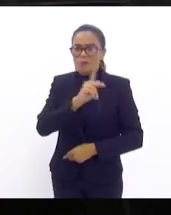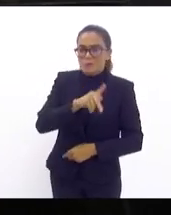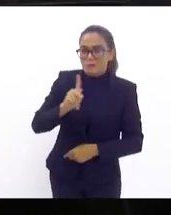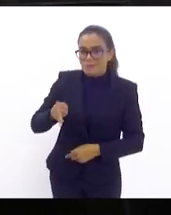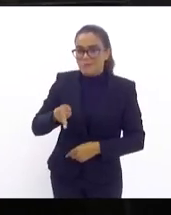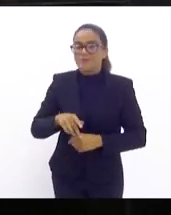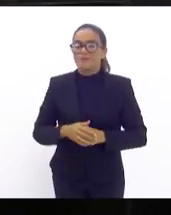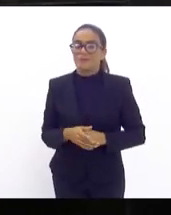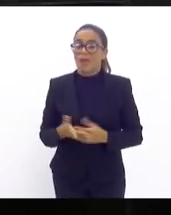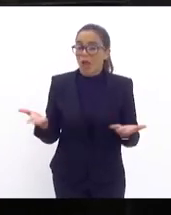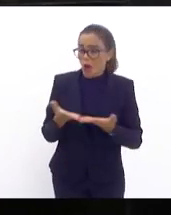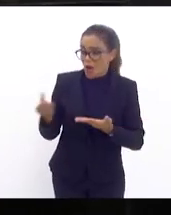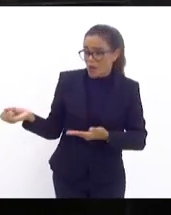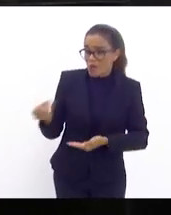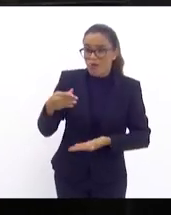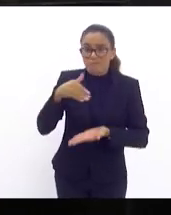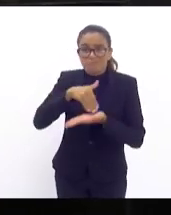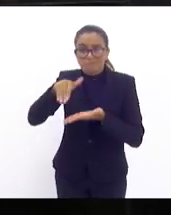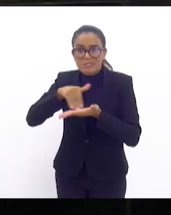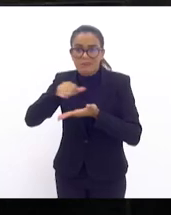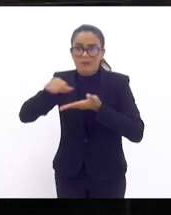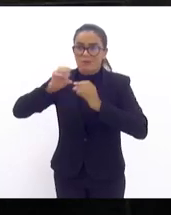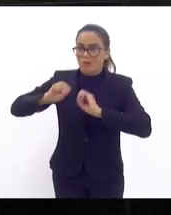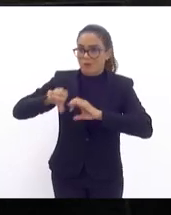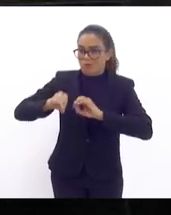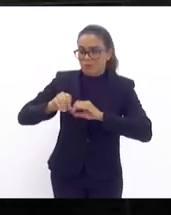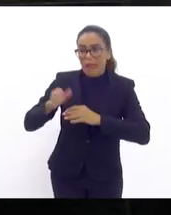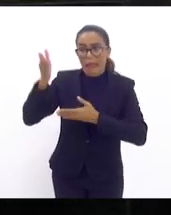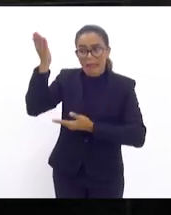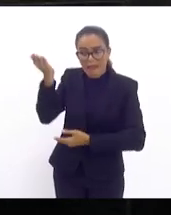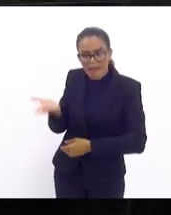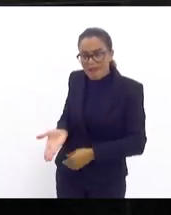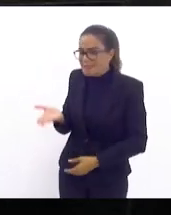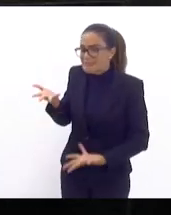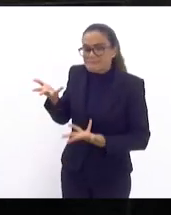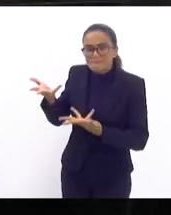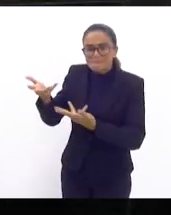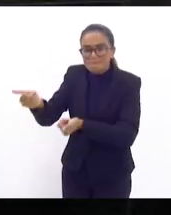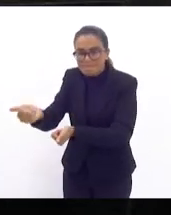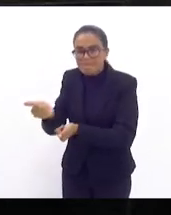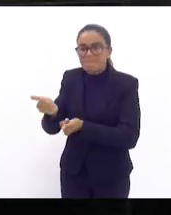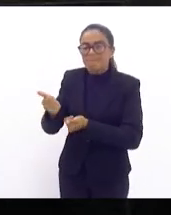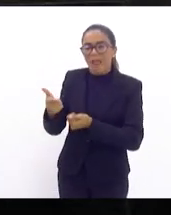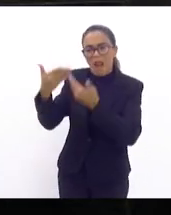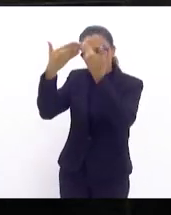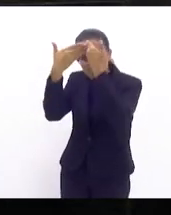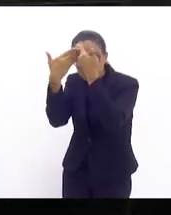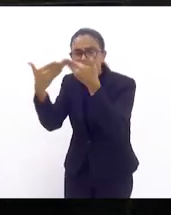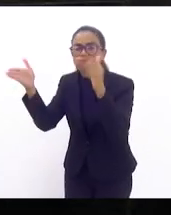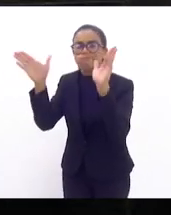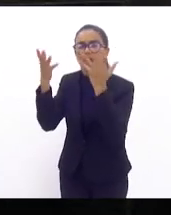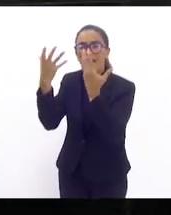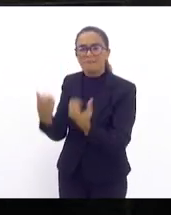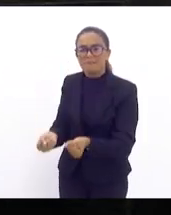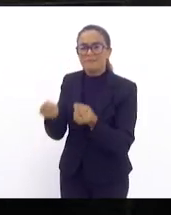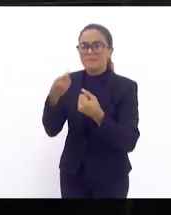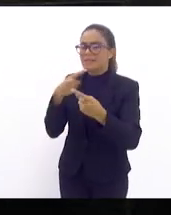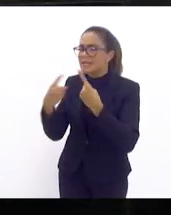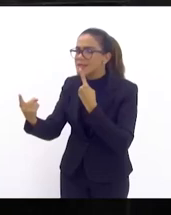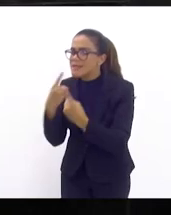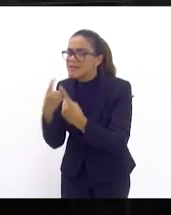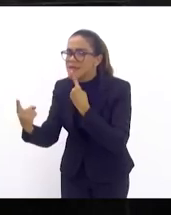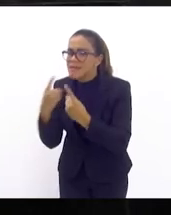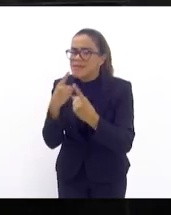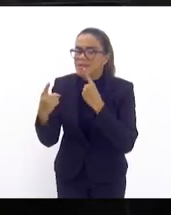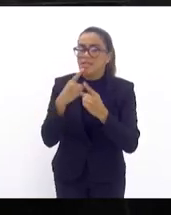secretária de educação que é muito solícita, que é aberta ao diálogo e nas primeiras